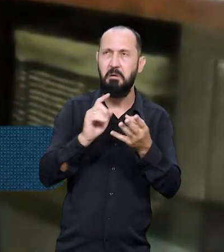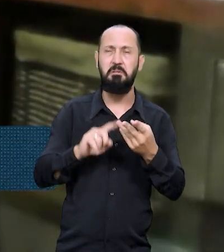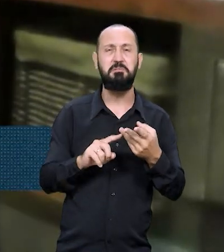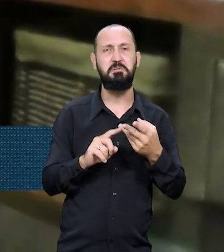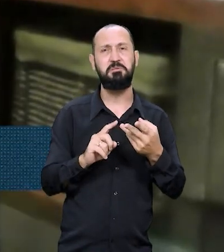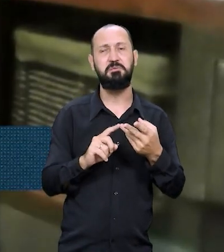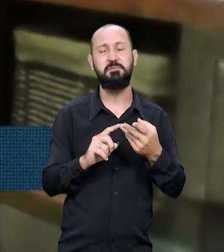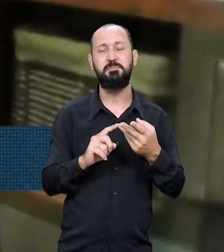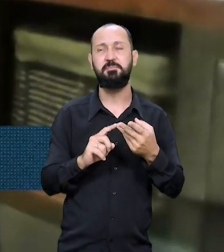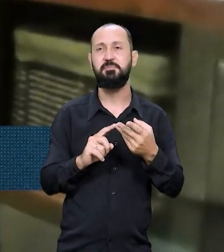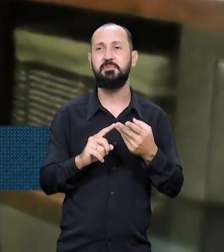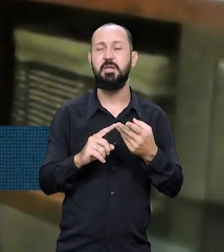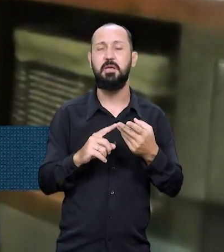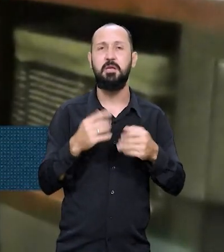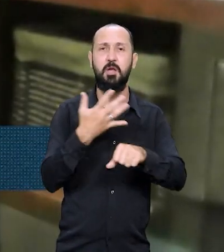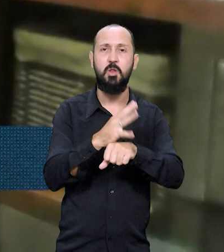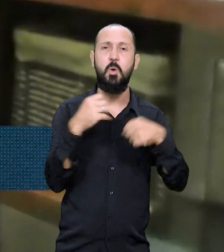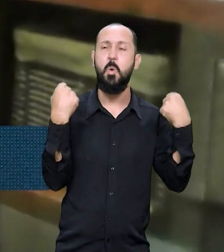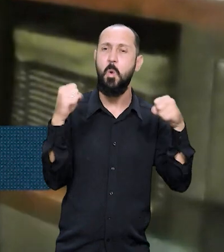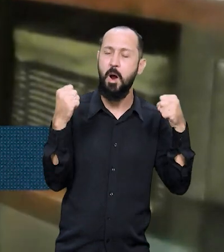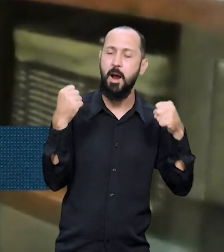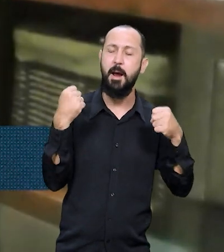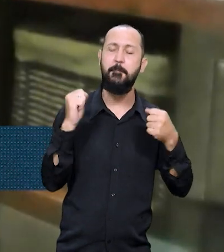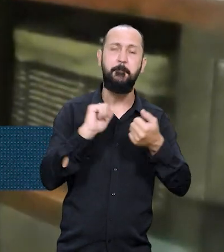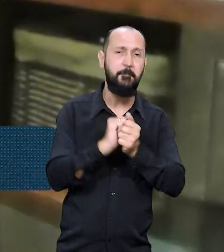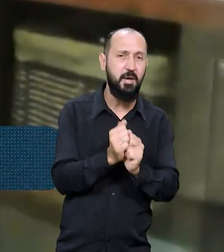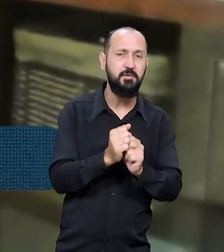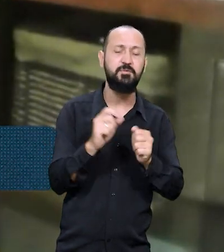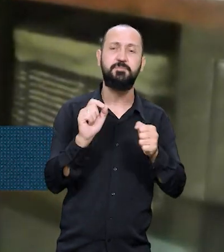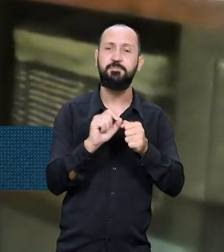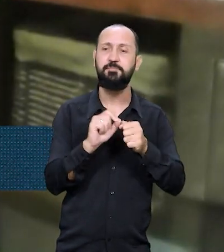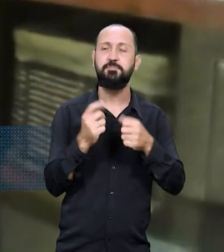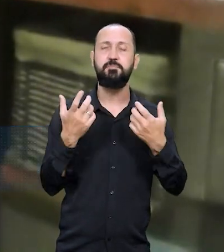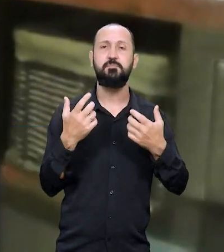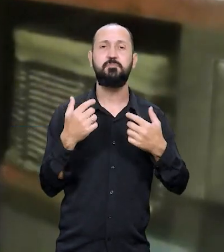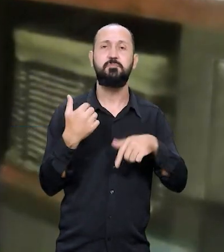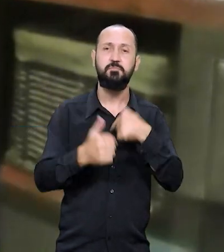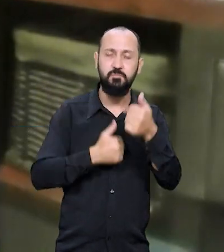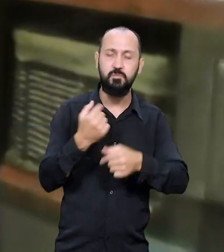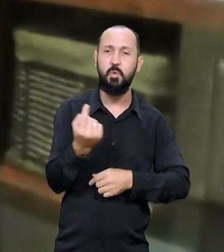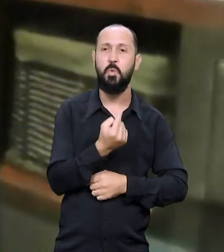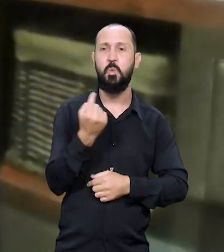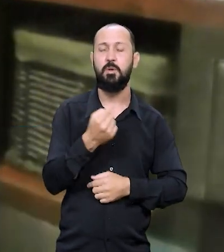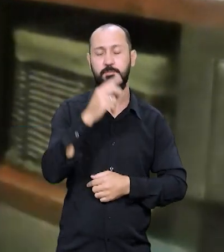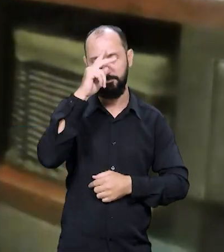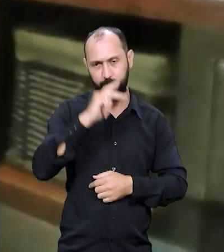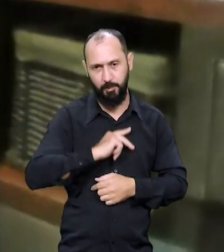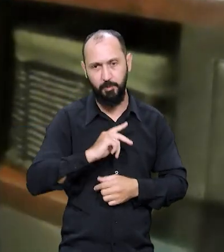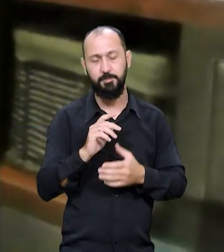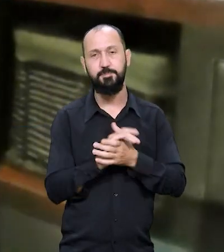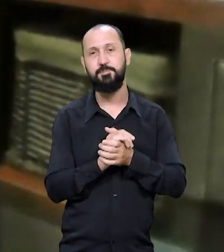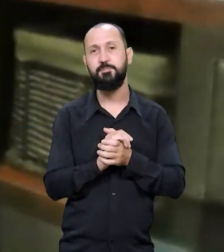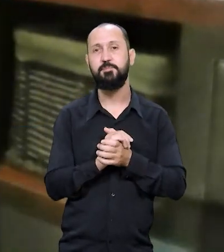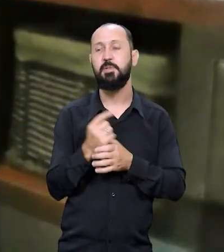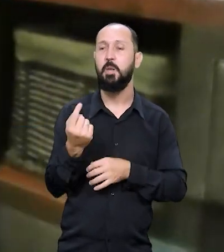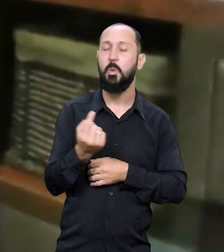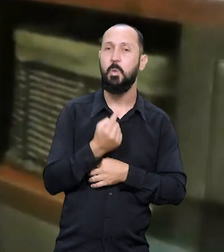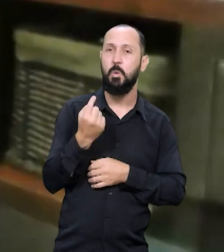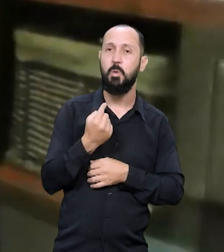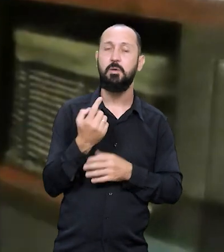como alguém que não exercita, não tem capacidade de exercitar suas atividades de forma autônoma,